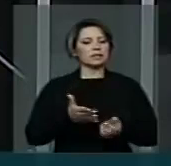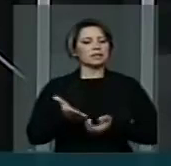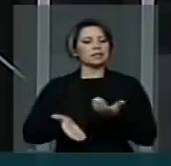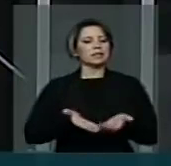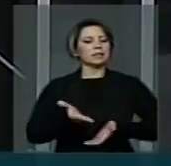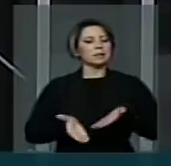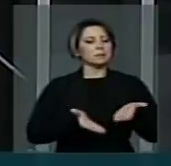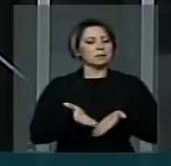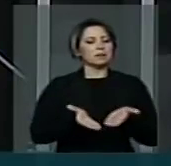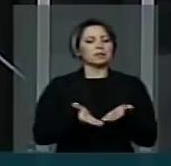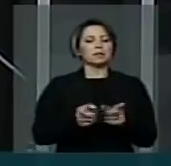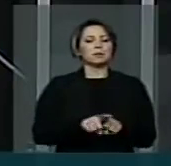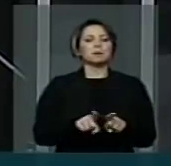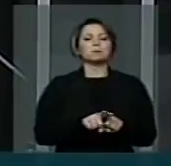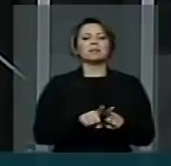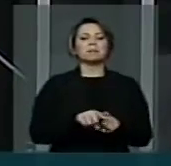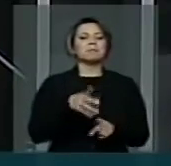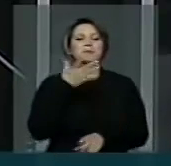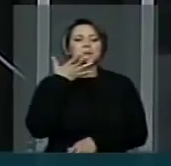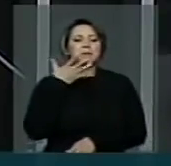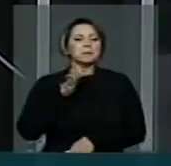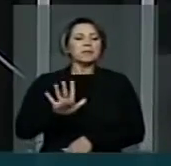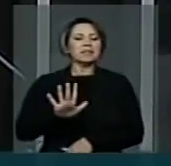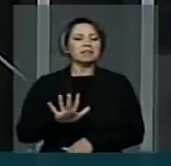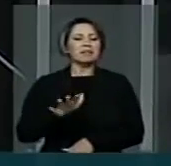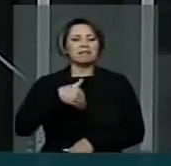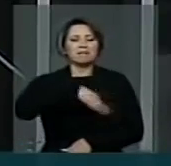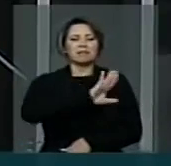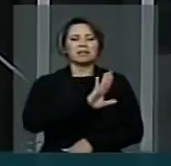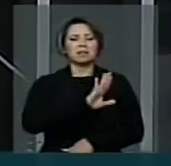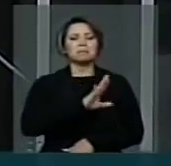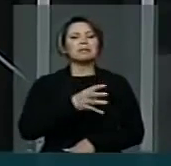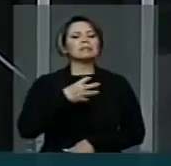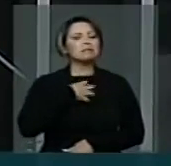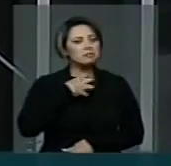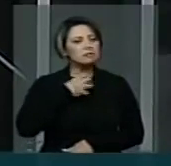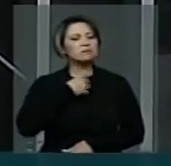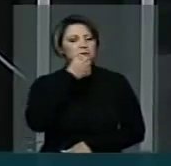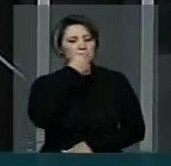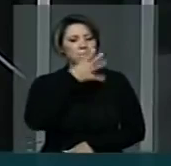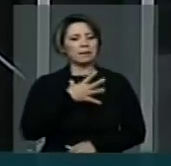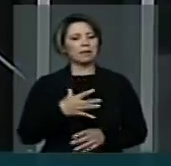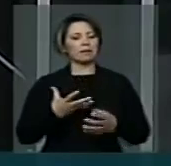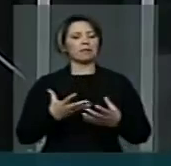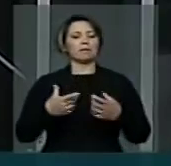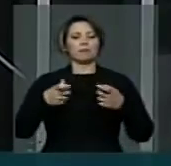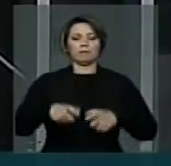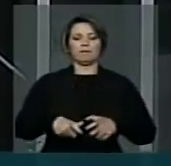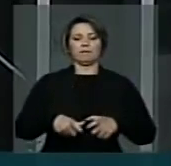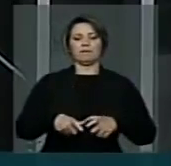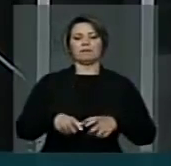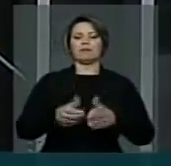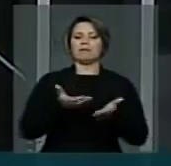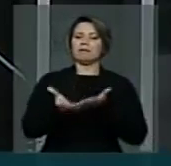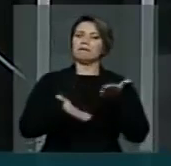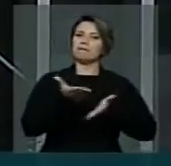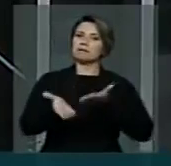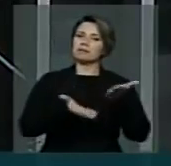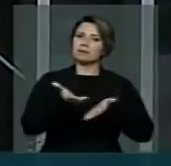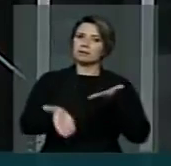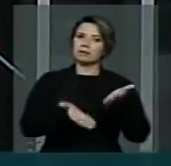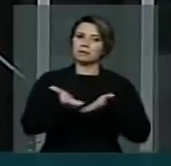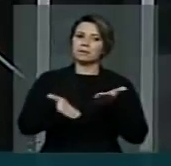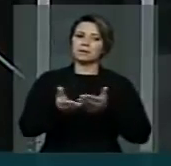involuntariamente internados tenham condições de se recuperar. Por isso, enaltecendo o